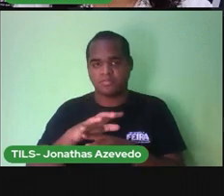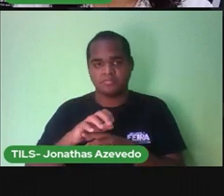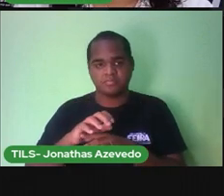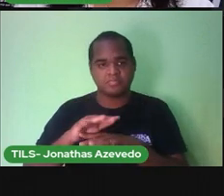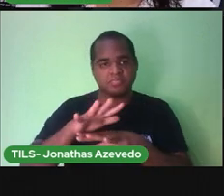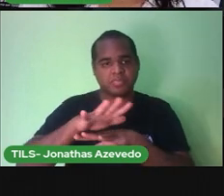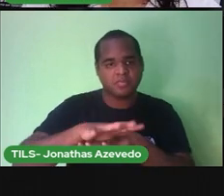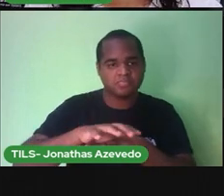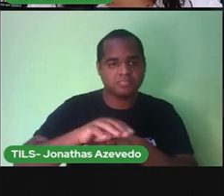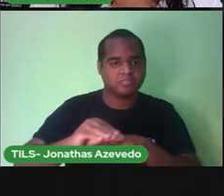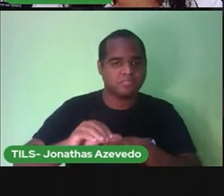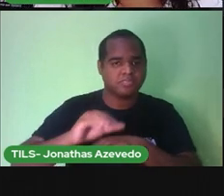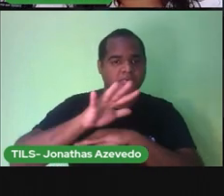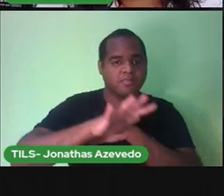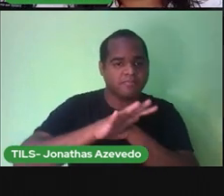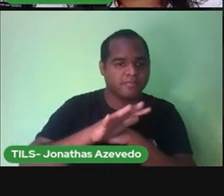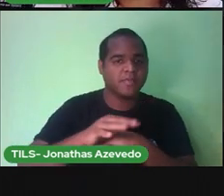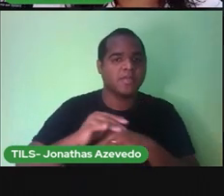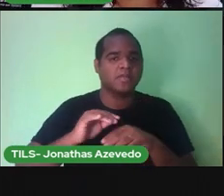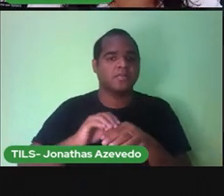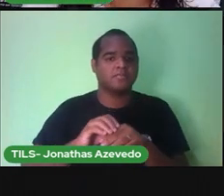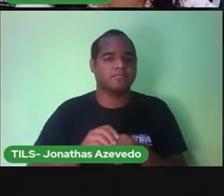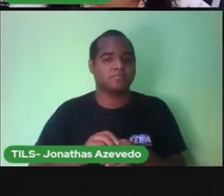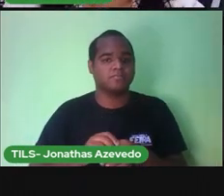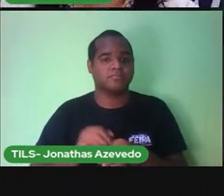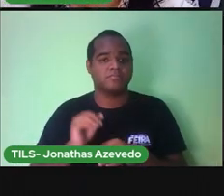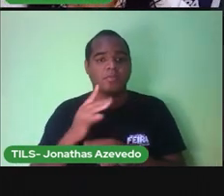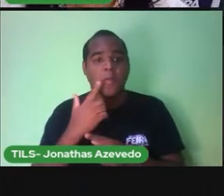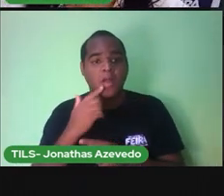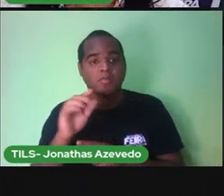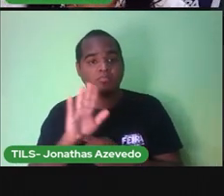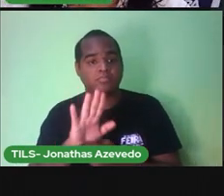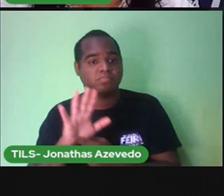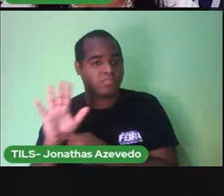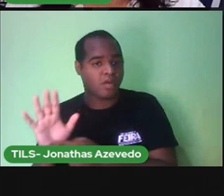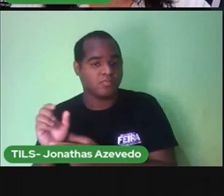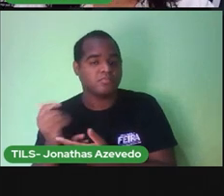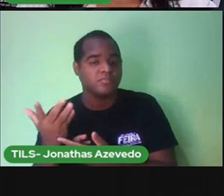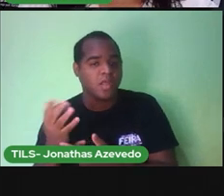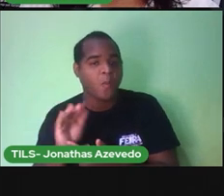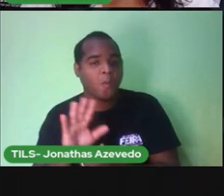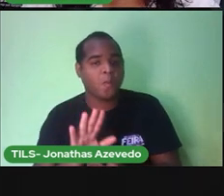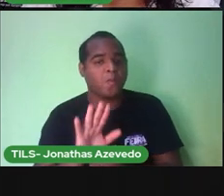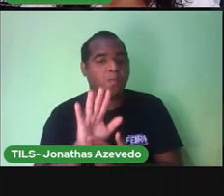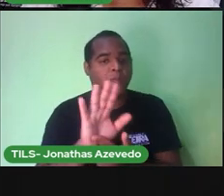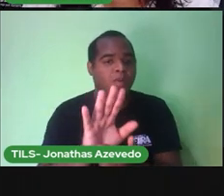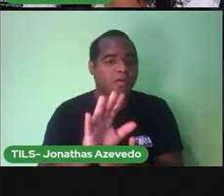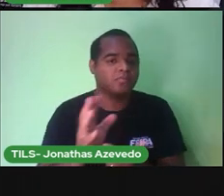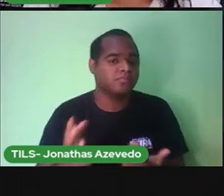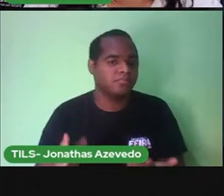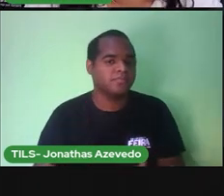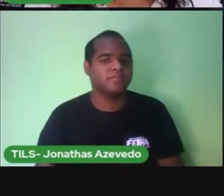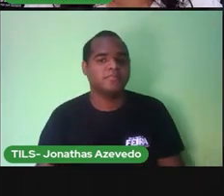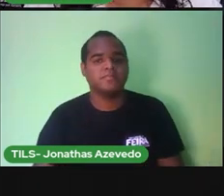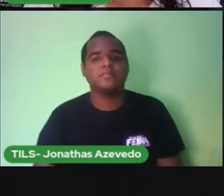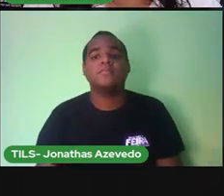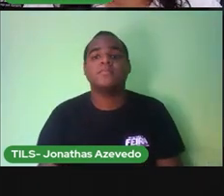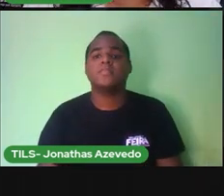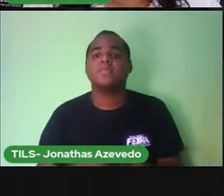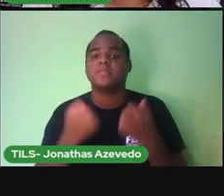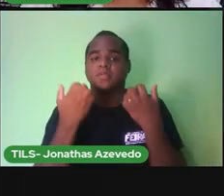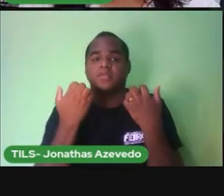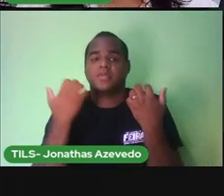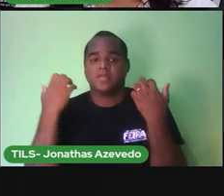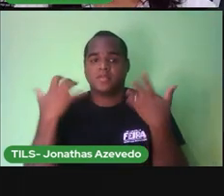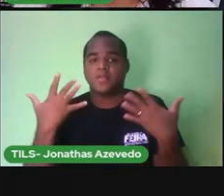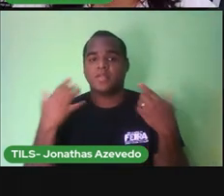história Um palmo para a direita Dois palmos para a frente Essas medidas São utilizadas